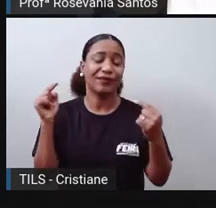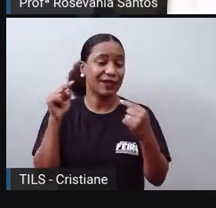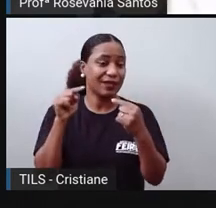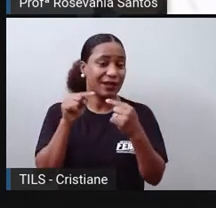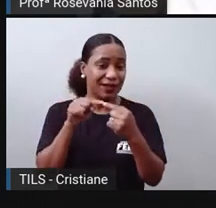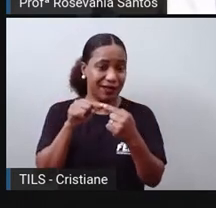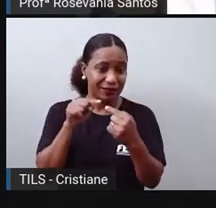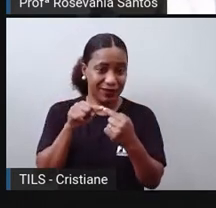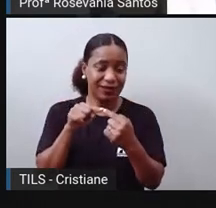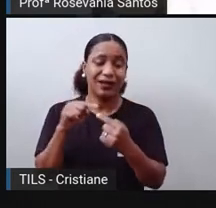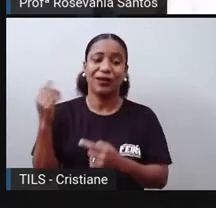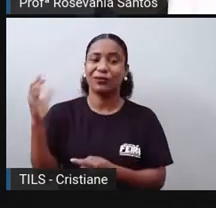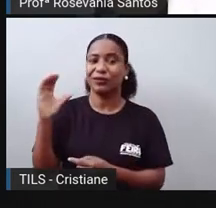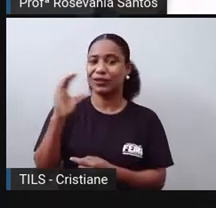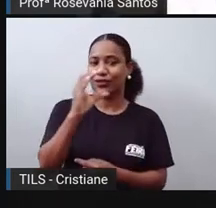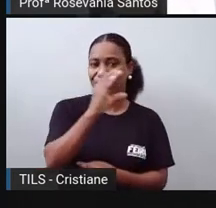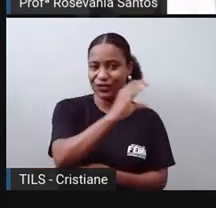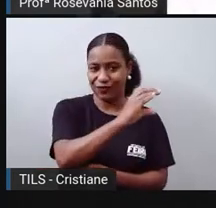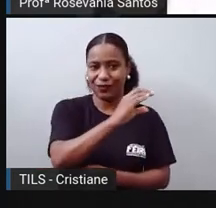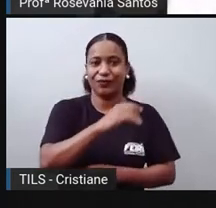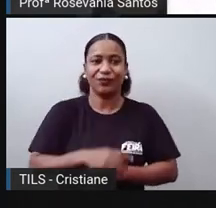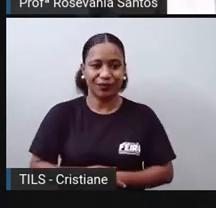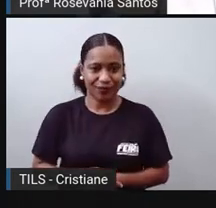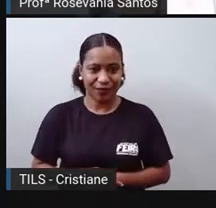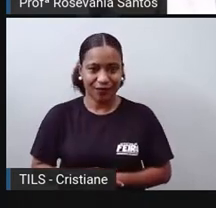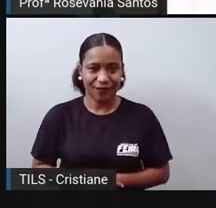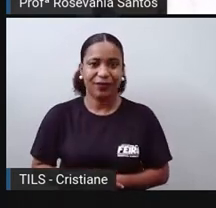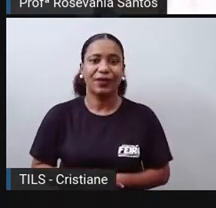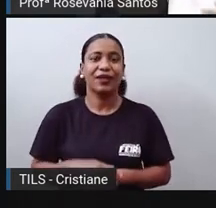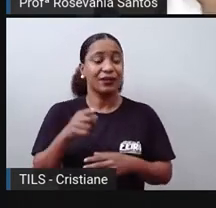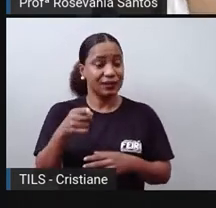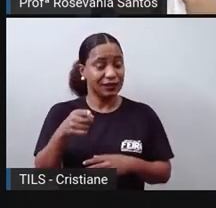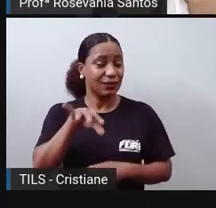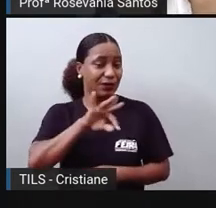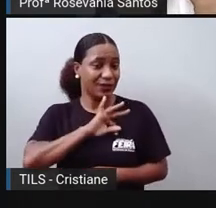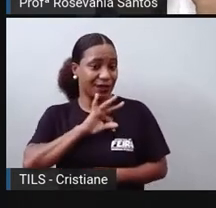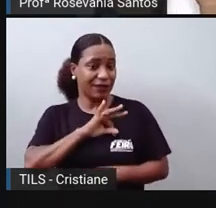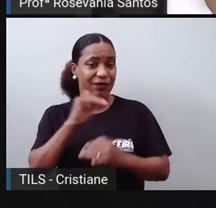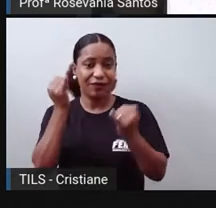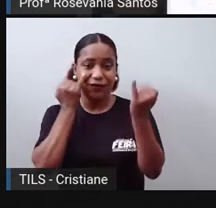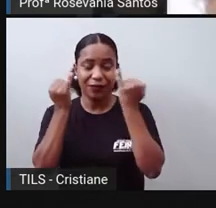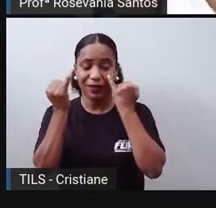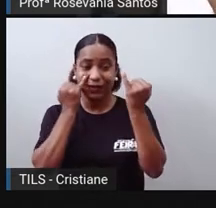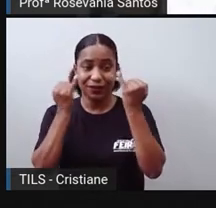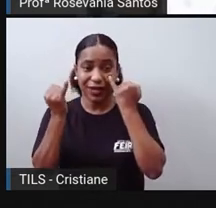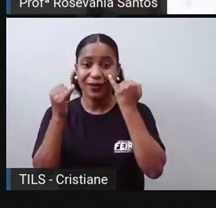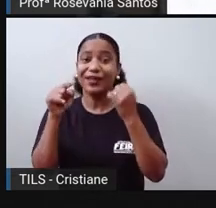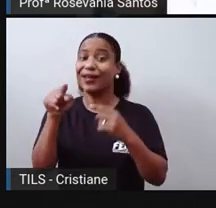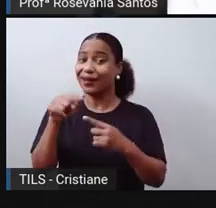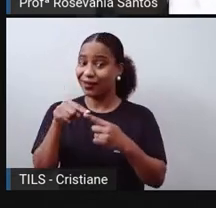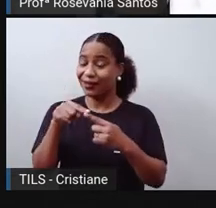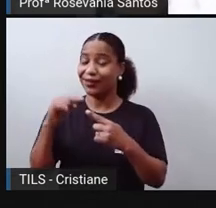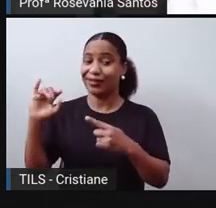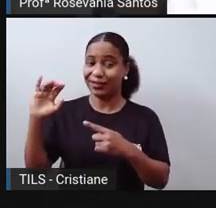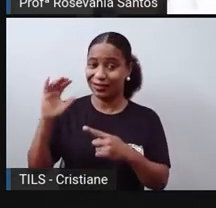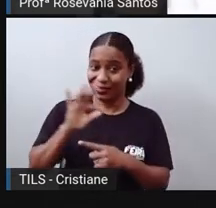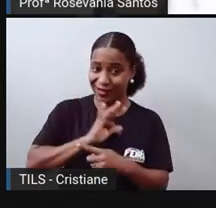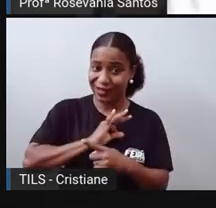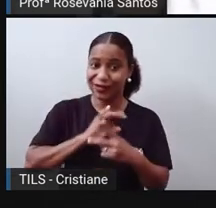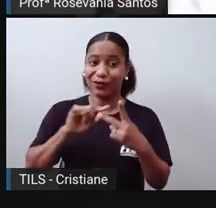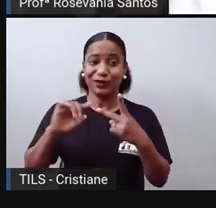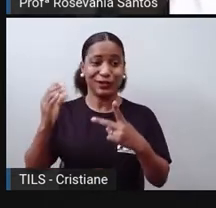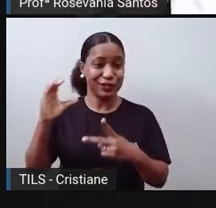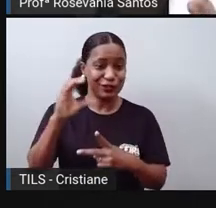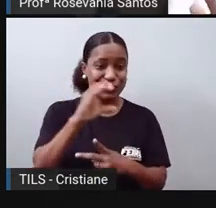científico. Aqui a gente tinha técnico informacional e aqui é científico, técnico e informacional. Então a